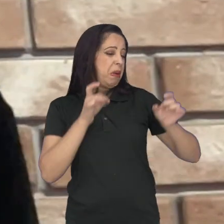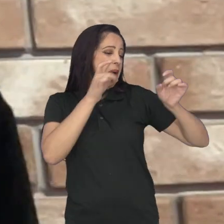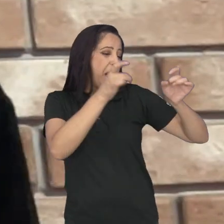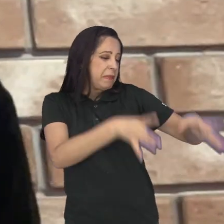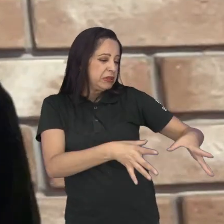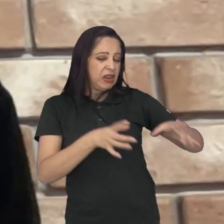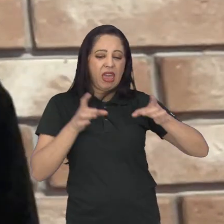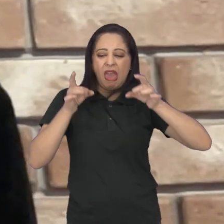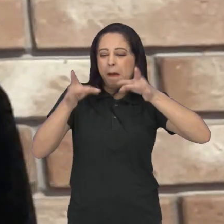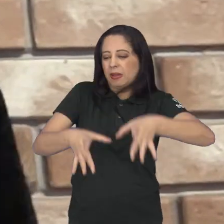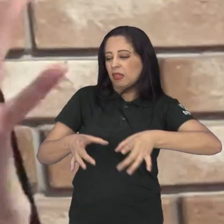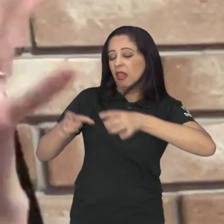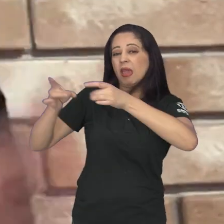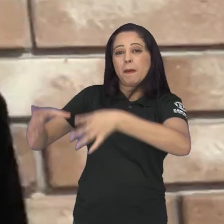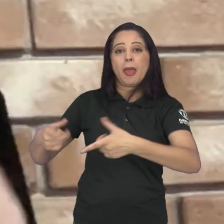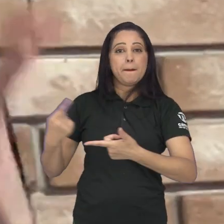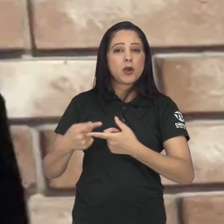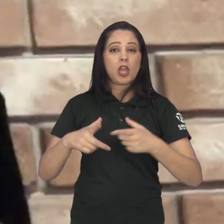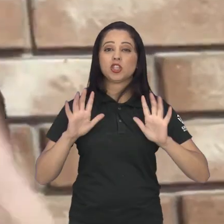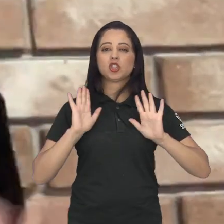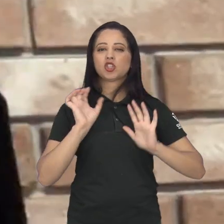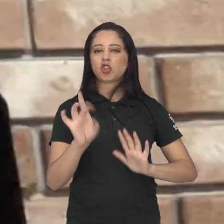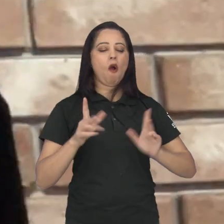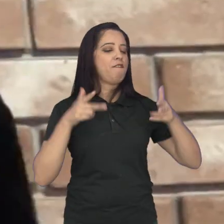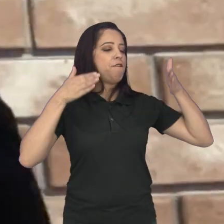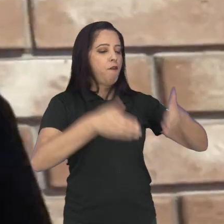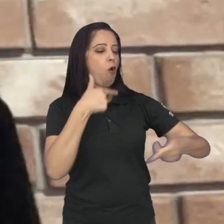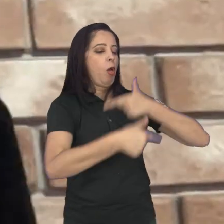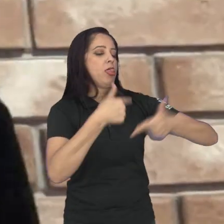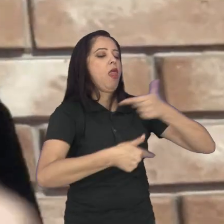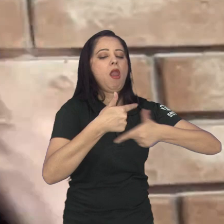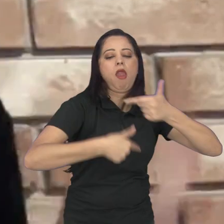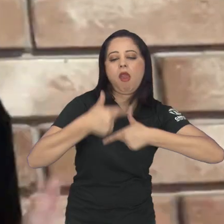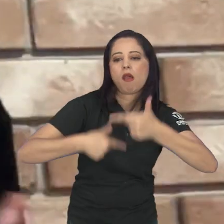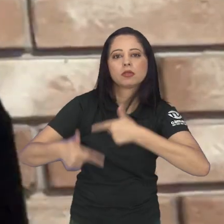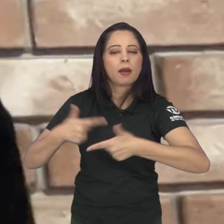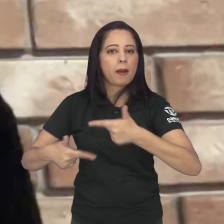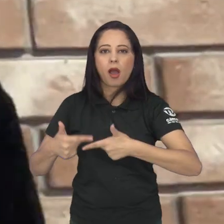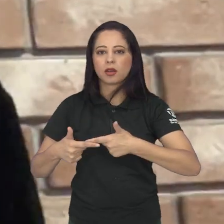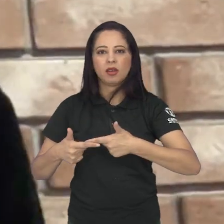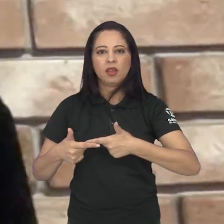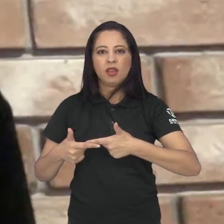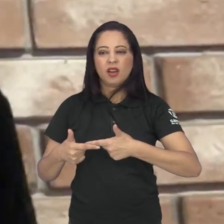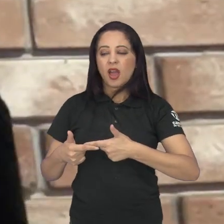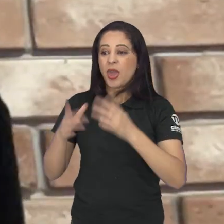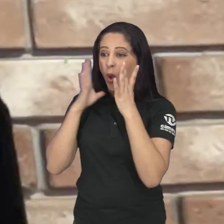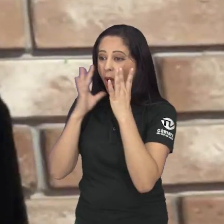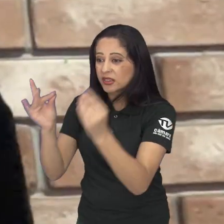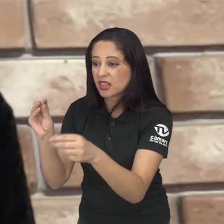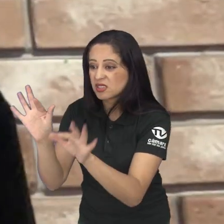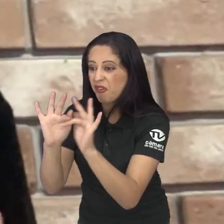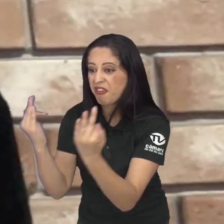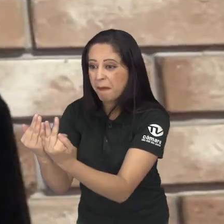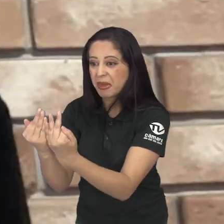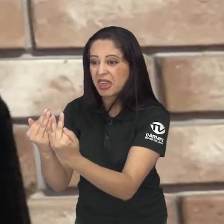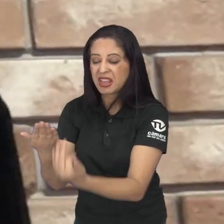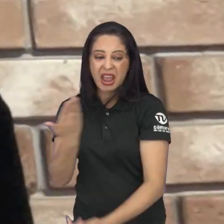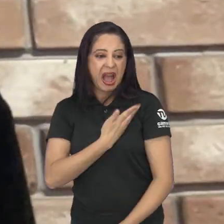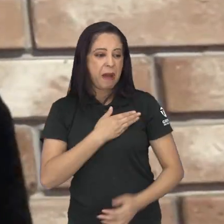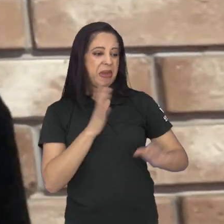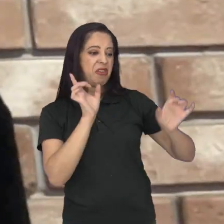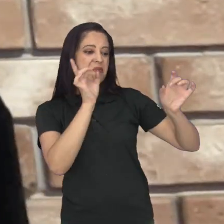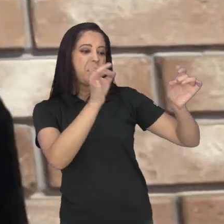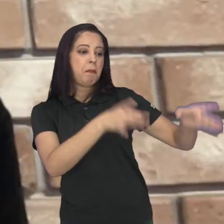porque eu só focava no trabalho, trabalho, trabalho. Então, o resto das coisas, eu não dava atenção para a minha família, círculo de